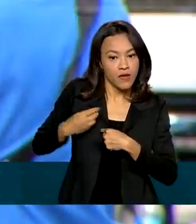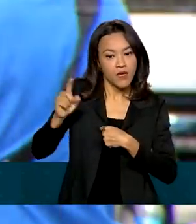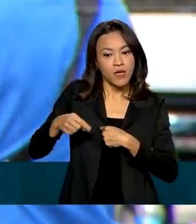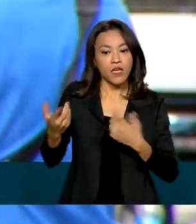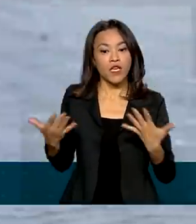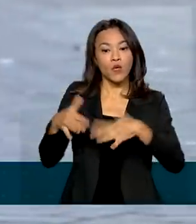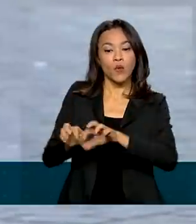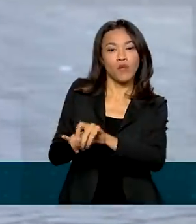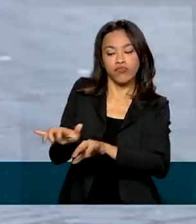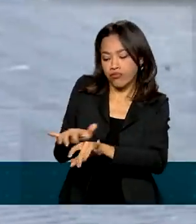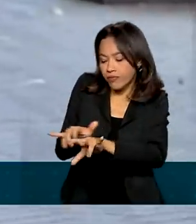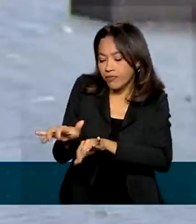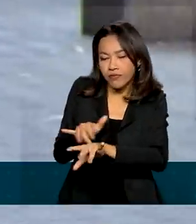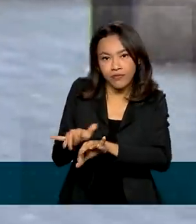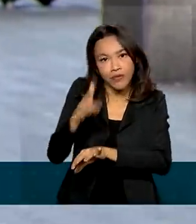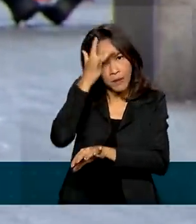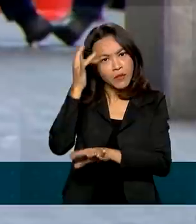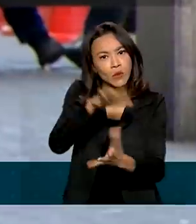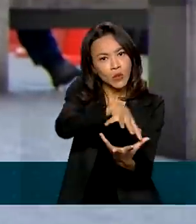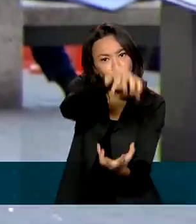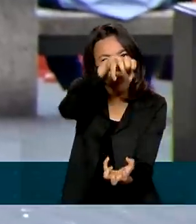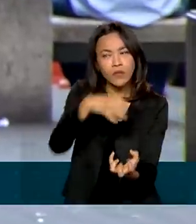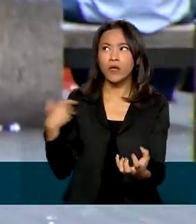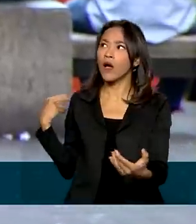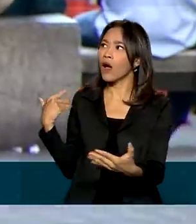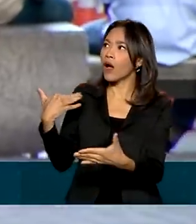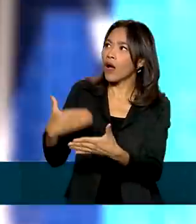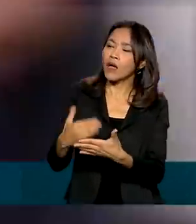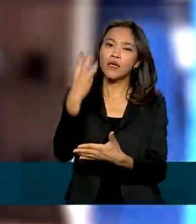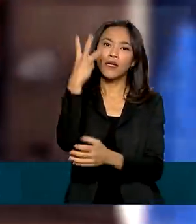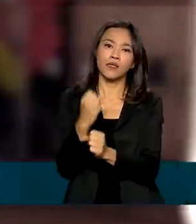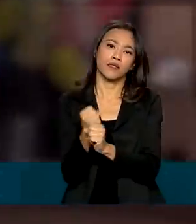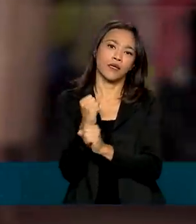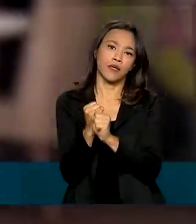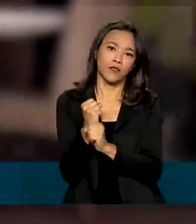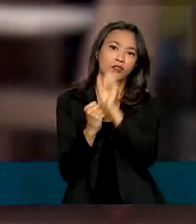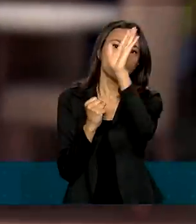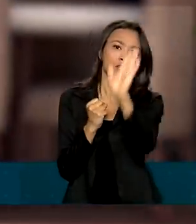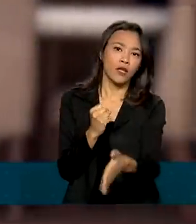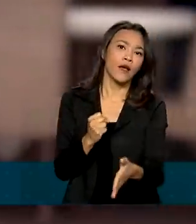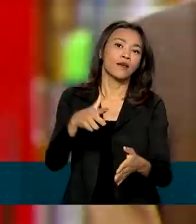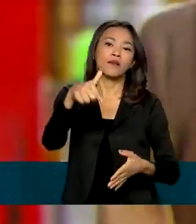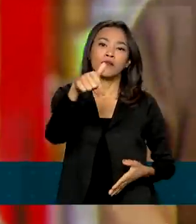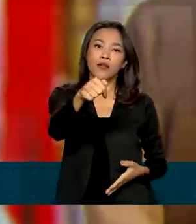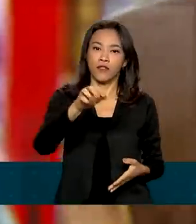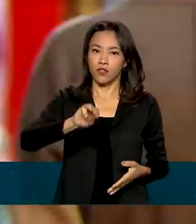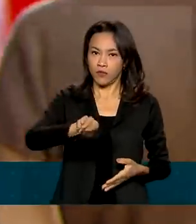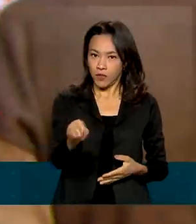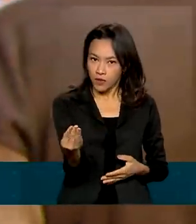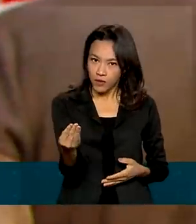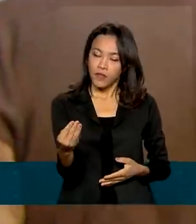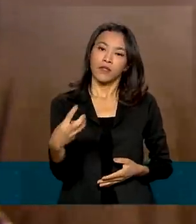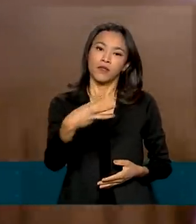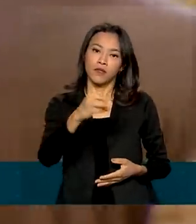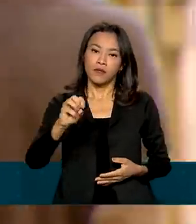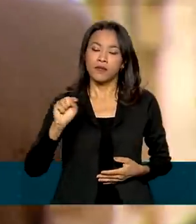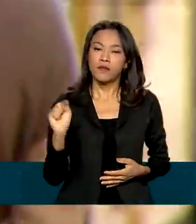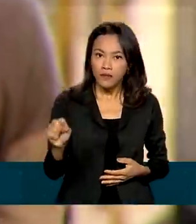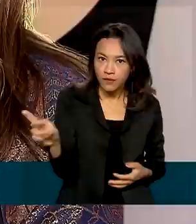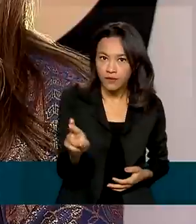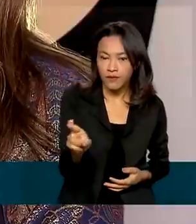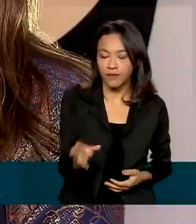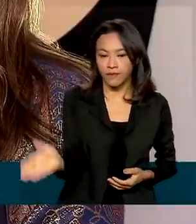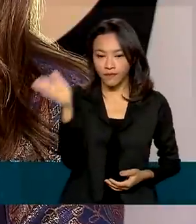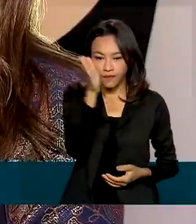pessoa idosa. A iniciativa investiu nos últimos três anos mais de 7 milhões e 300 mil reais.